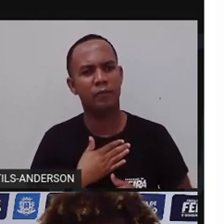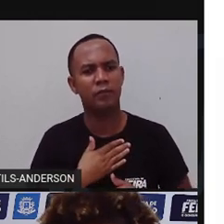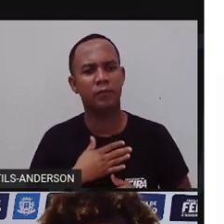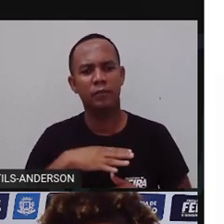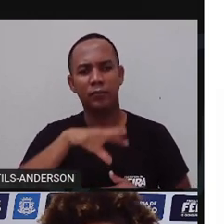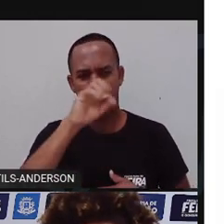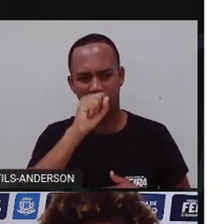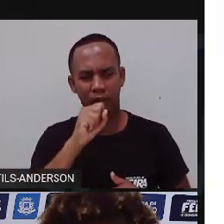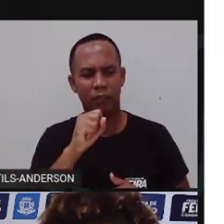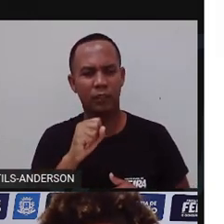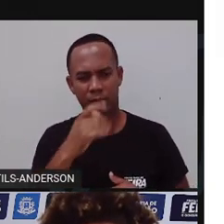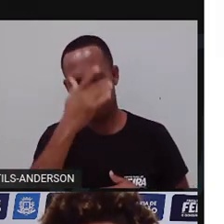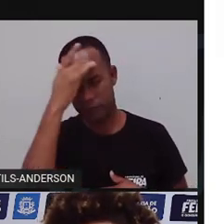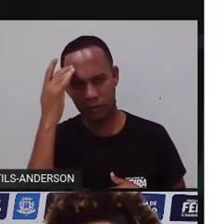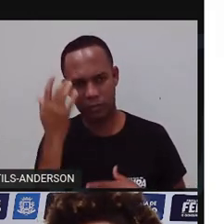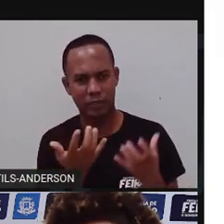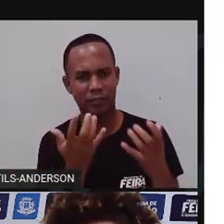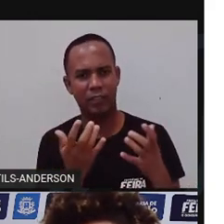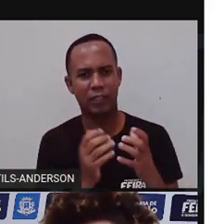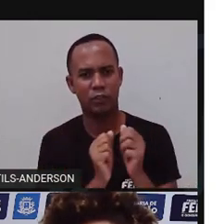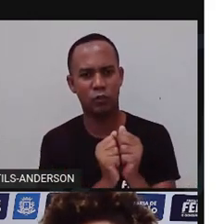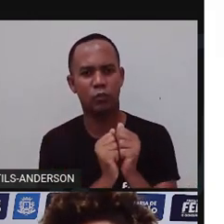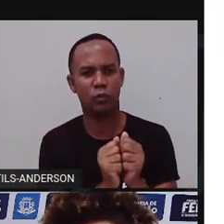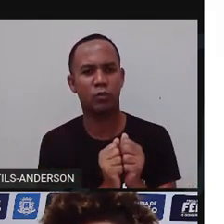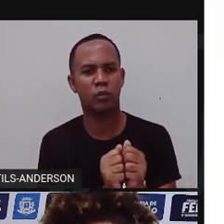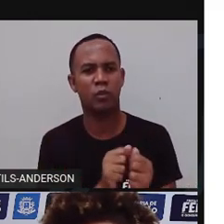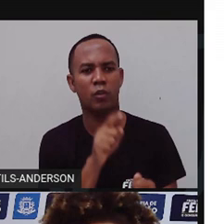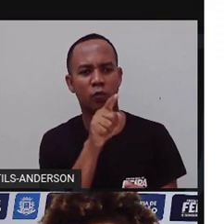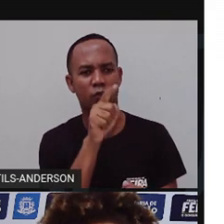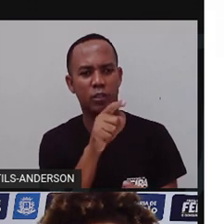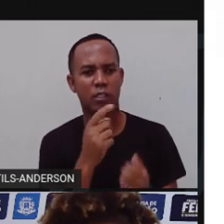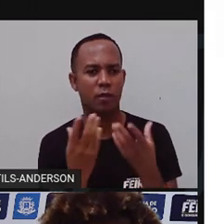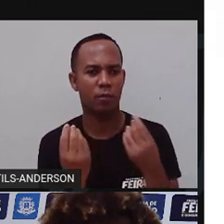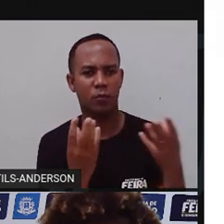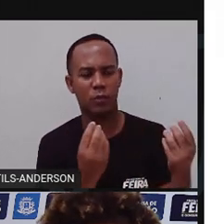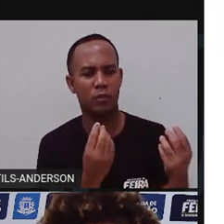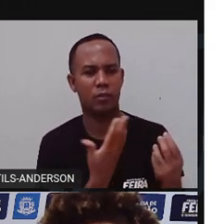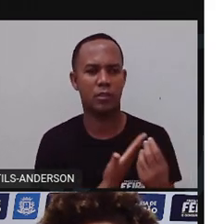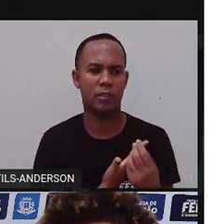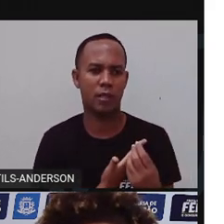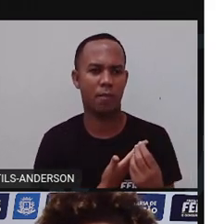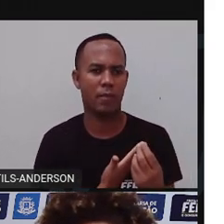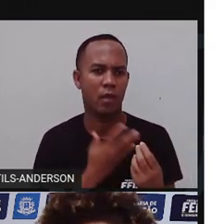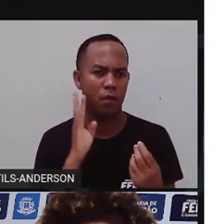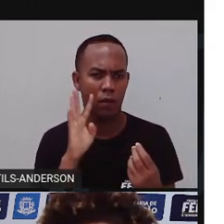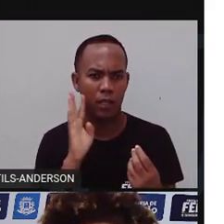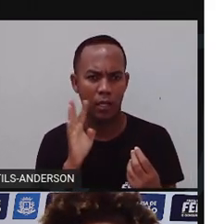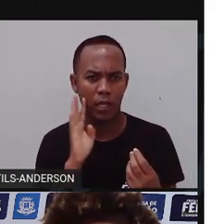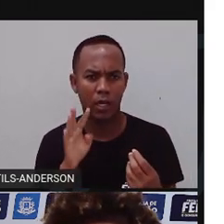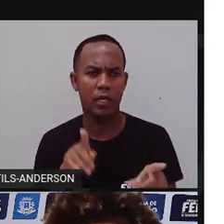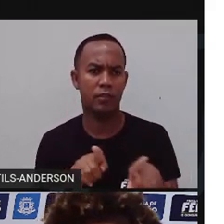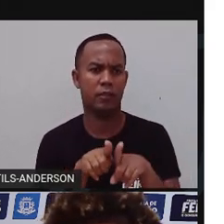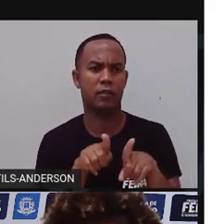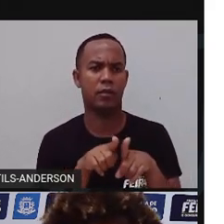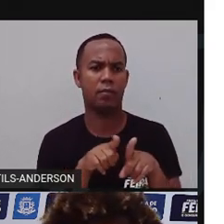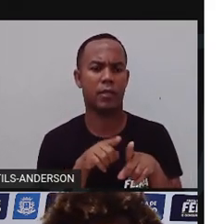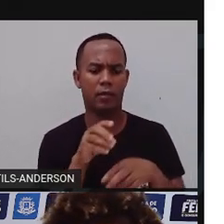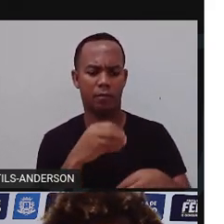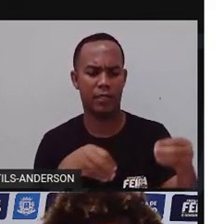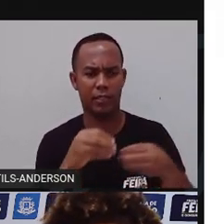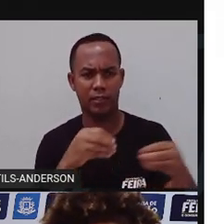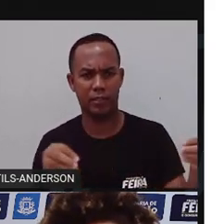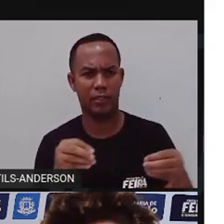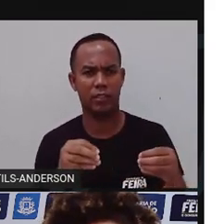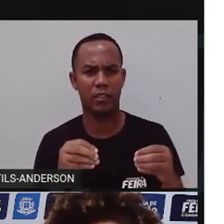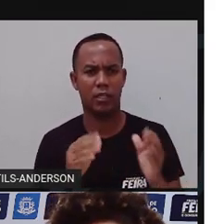você. Você vai ter muitos amigos legais e vai ganhar muitos presentes no seu aniversário.